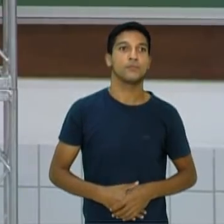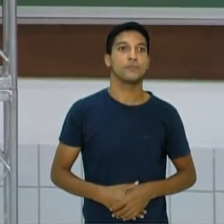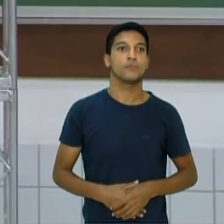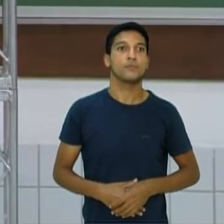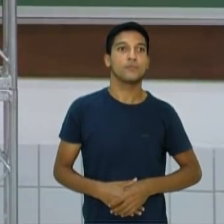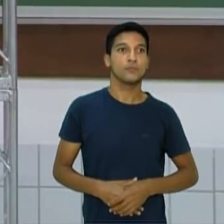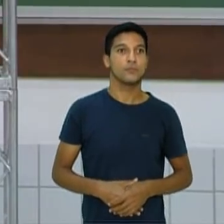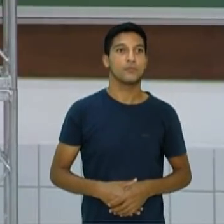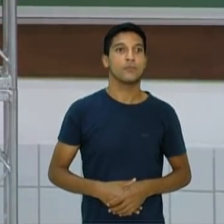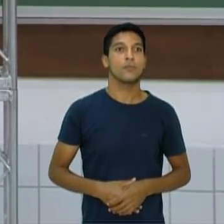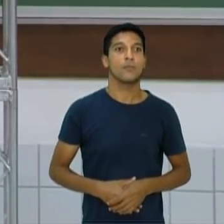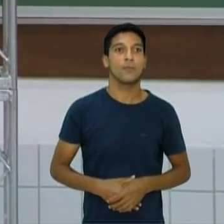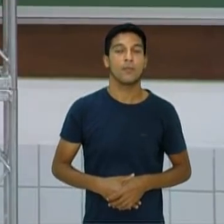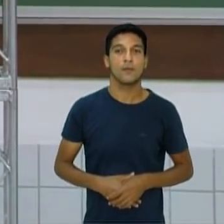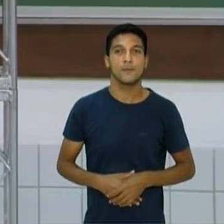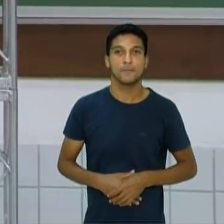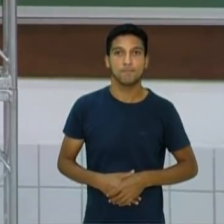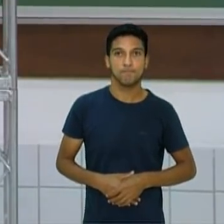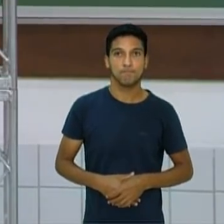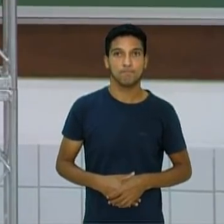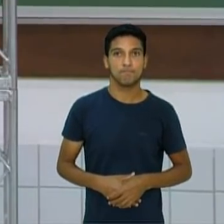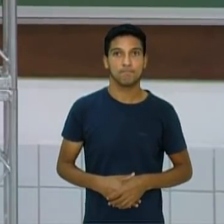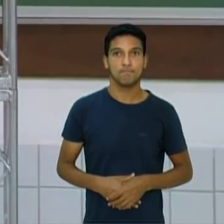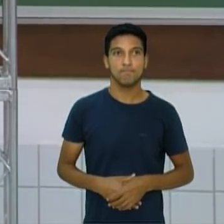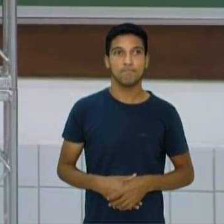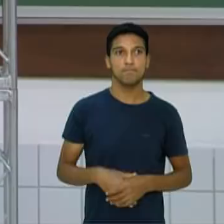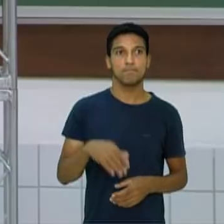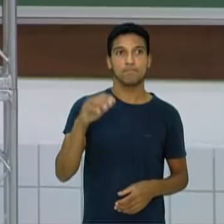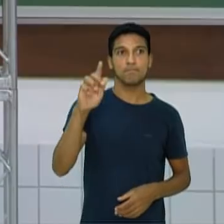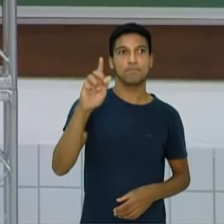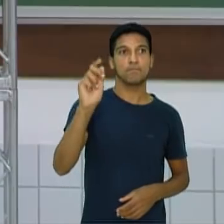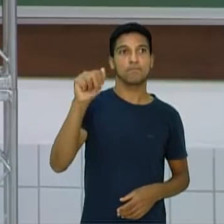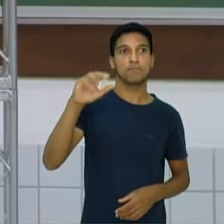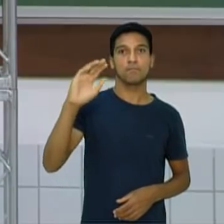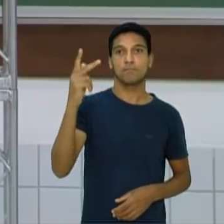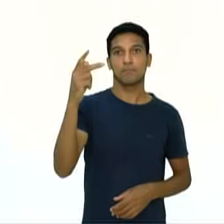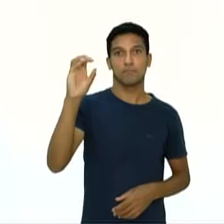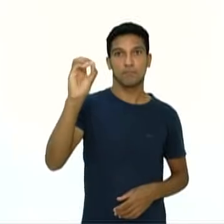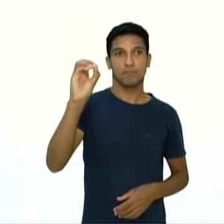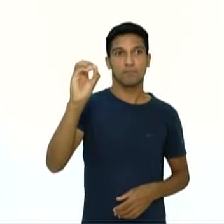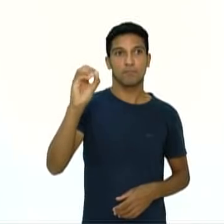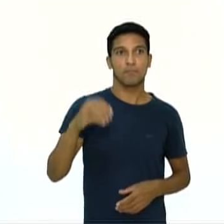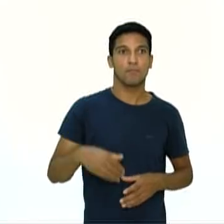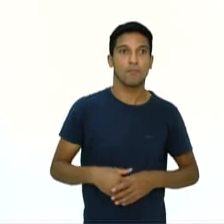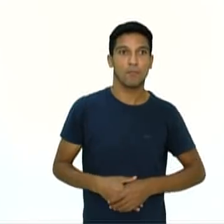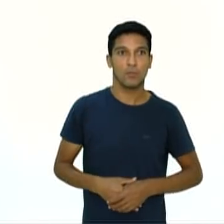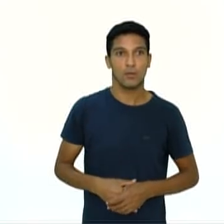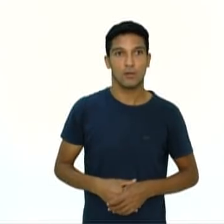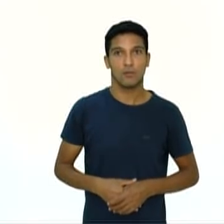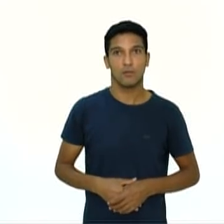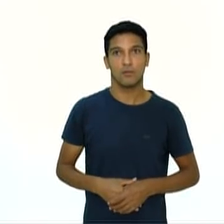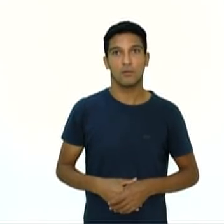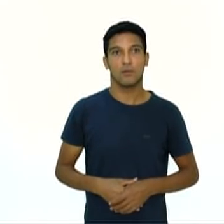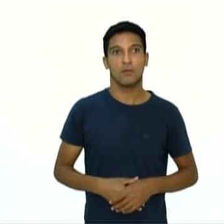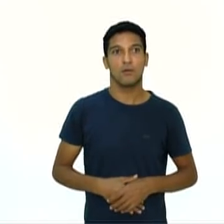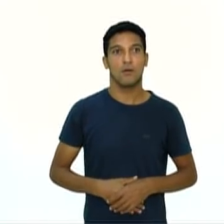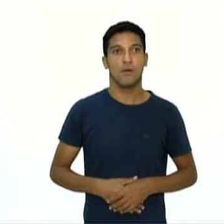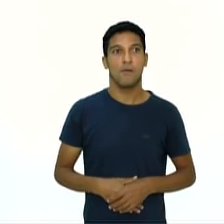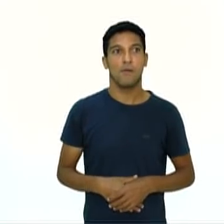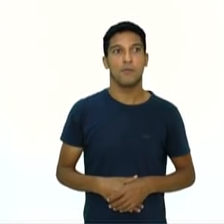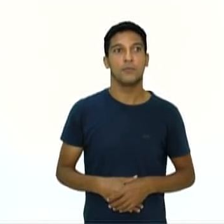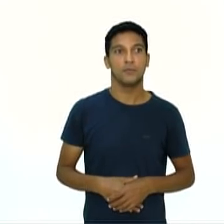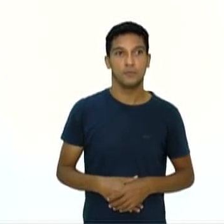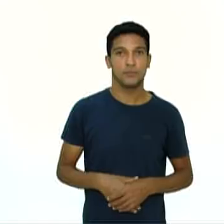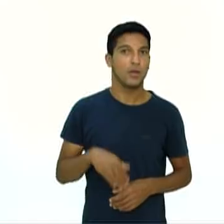Próximo. O gancho. É desferido com um movimento semicircular curto que visa